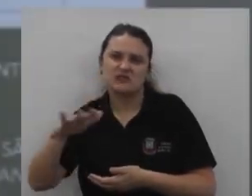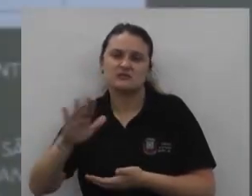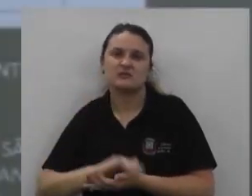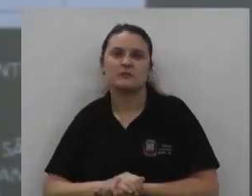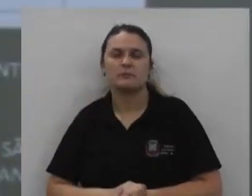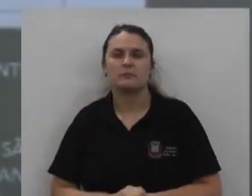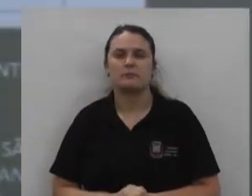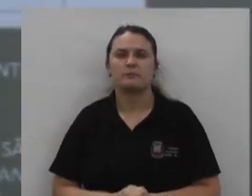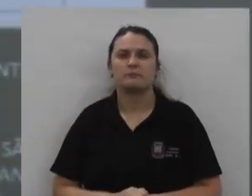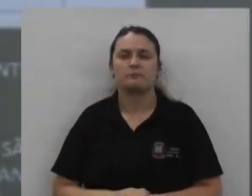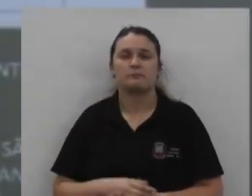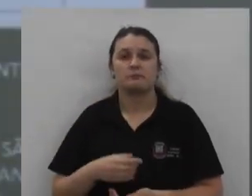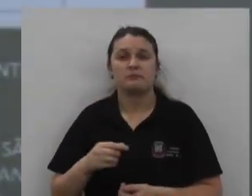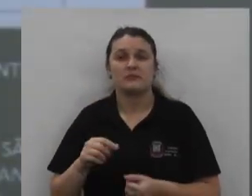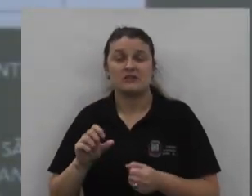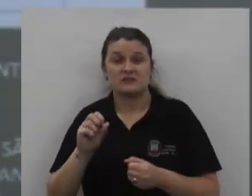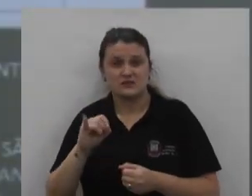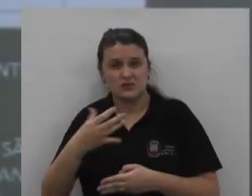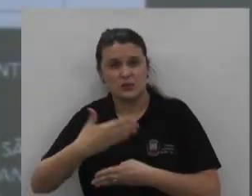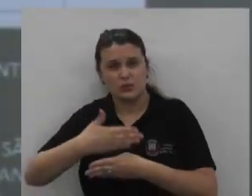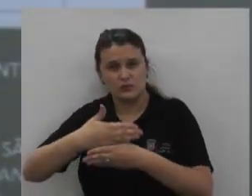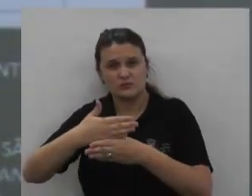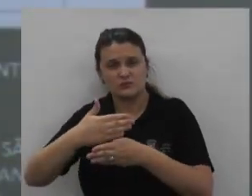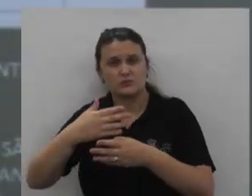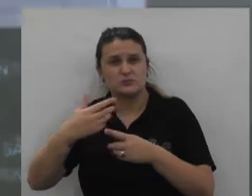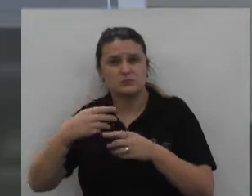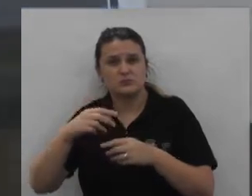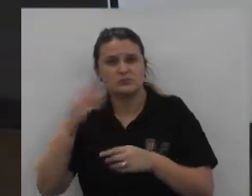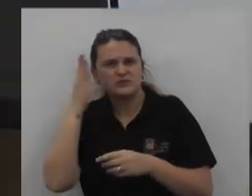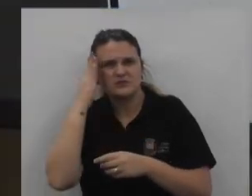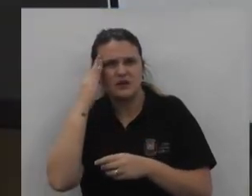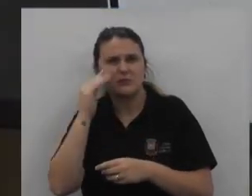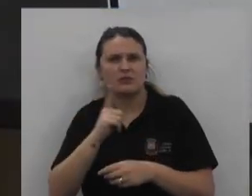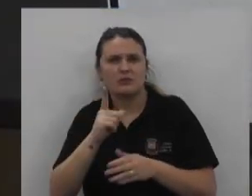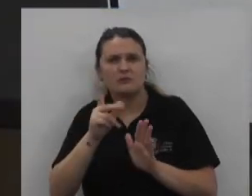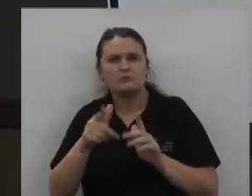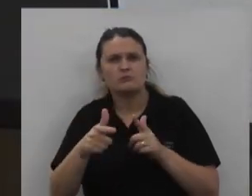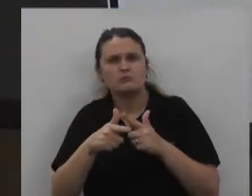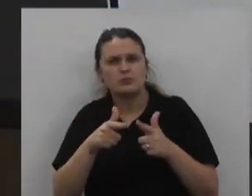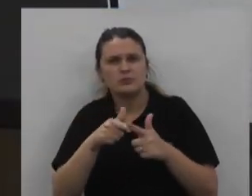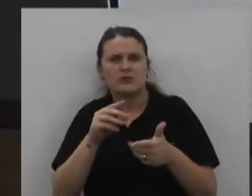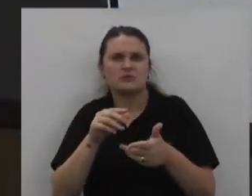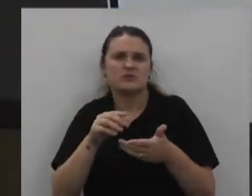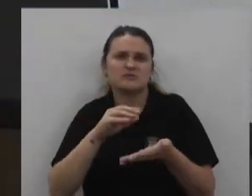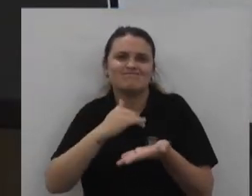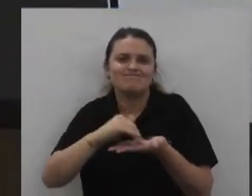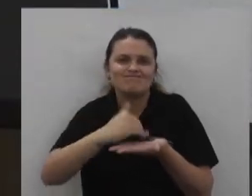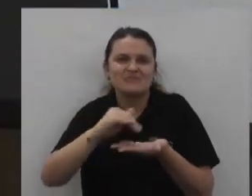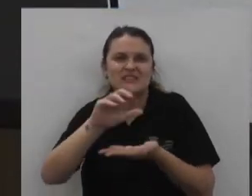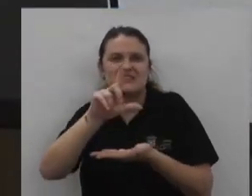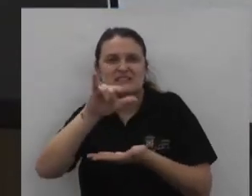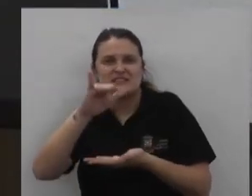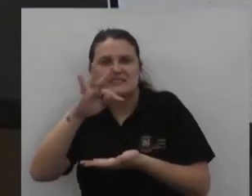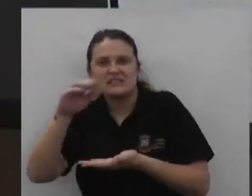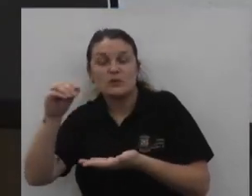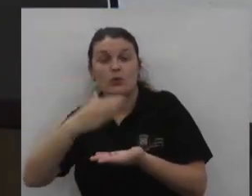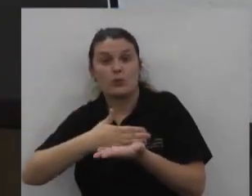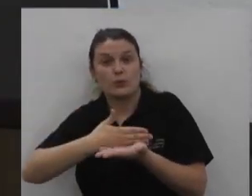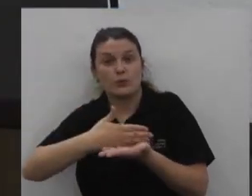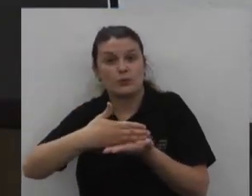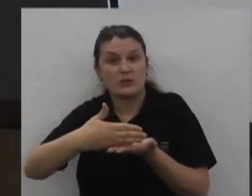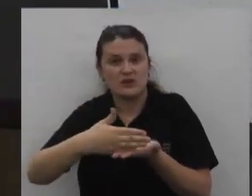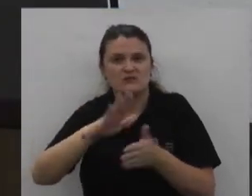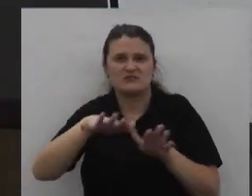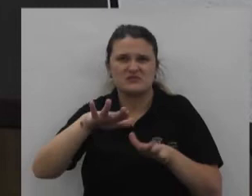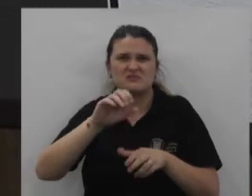então assim fazendo módulos fica mais fácil porque a gente sabe que a gente tem um problema de licitação começa a licitação até